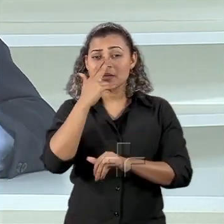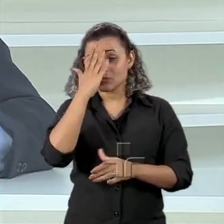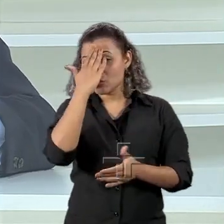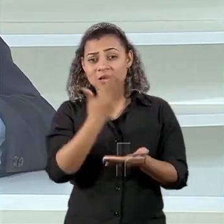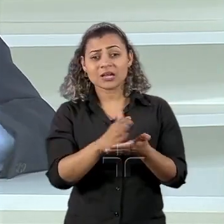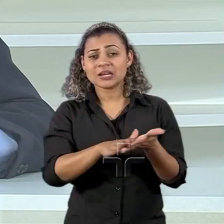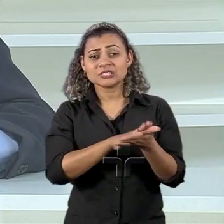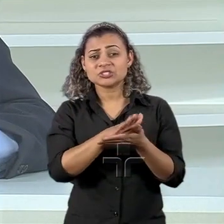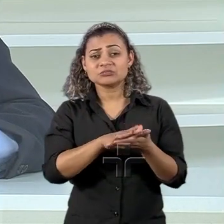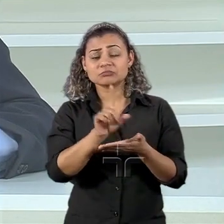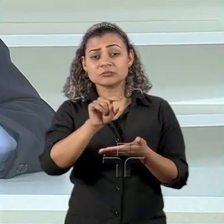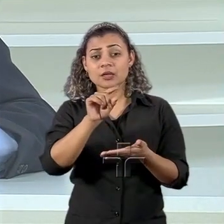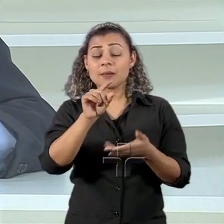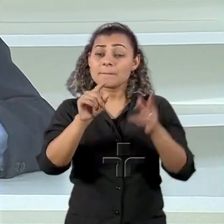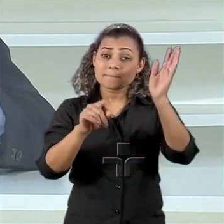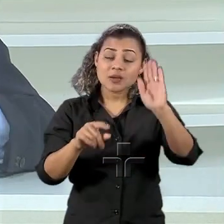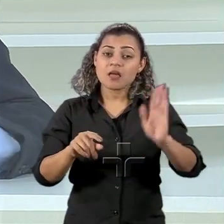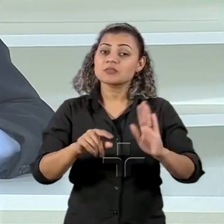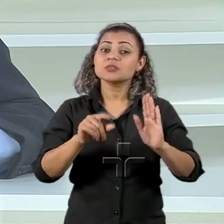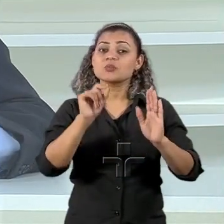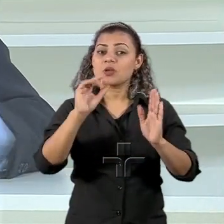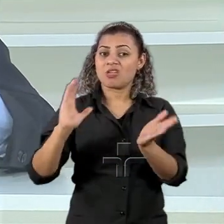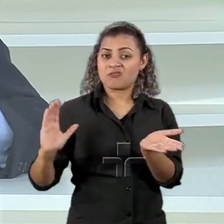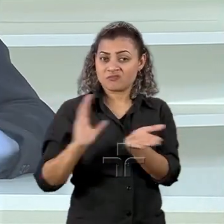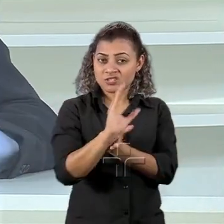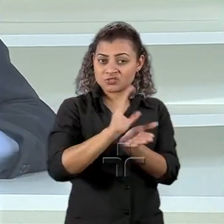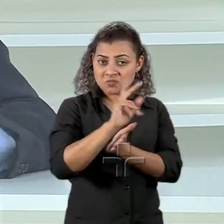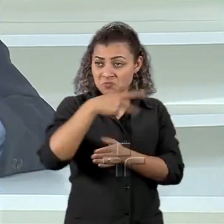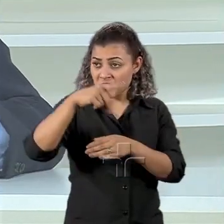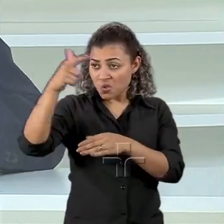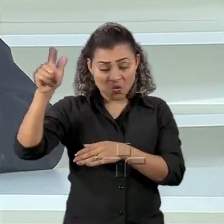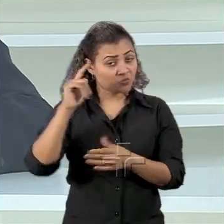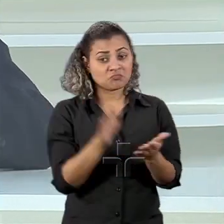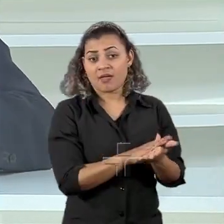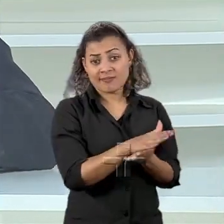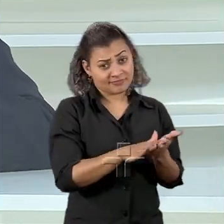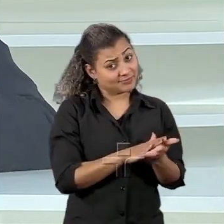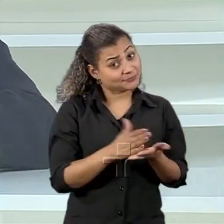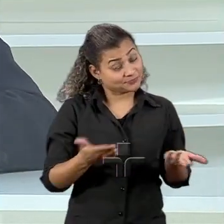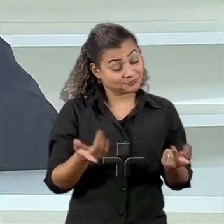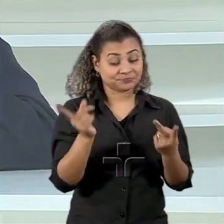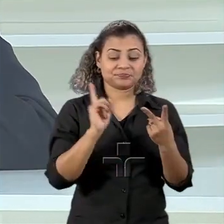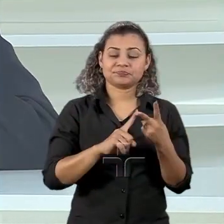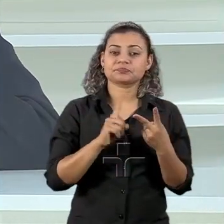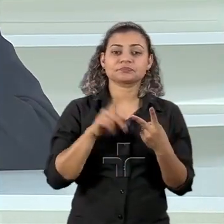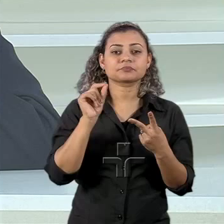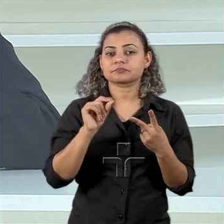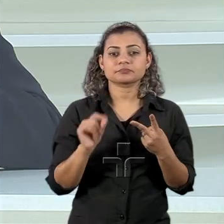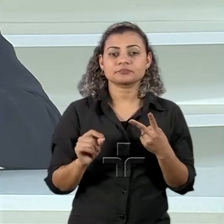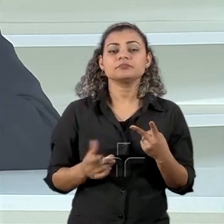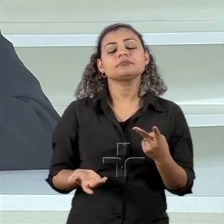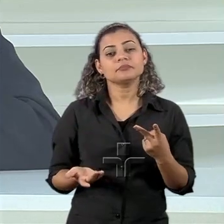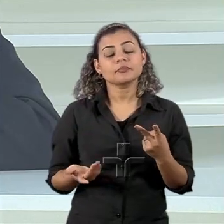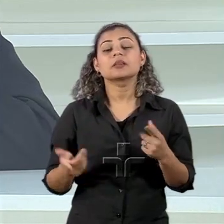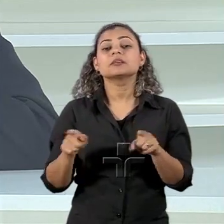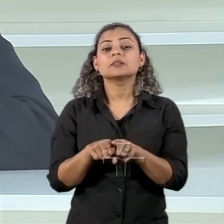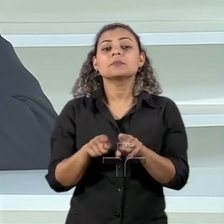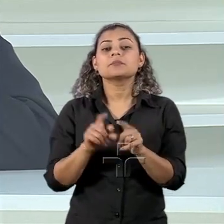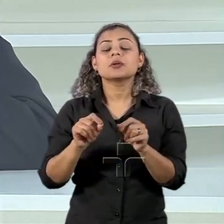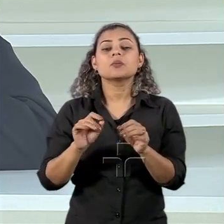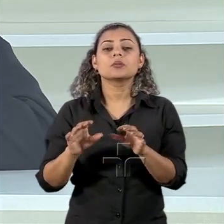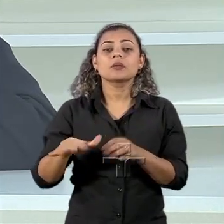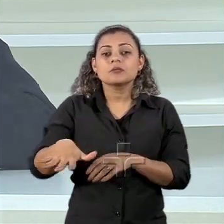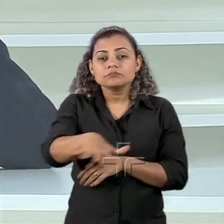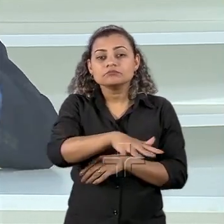desabilita o Brasil para investimentos aumenta a incerteza e tal primeira coisa segunda coisa a integração regional